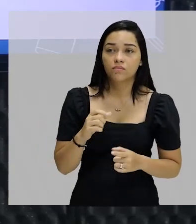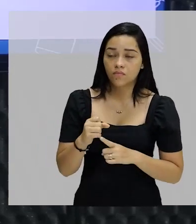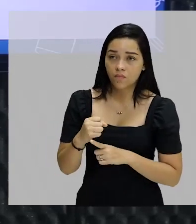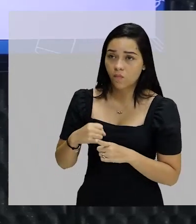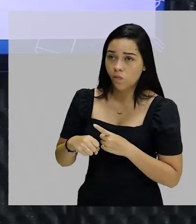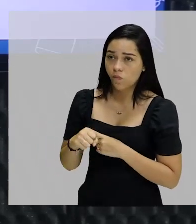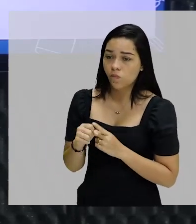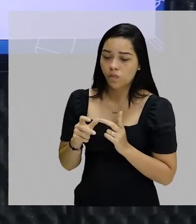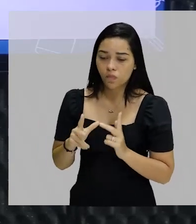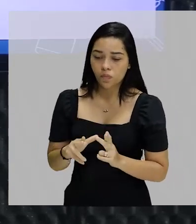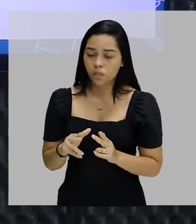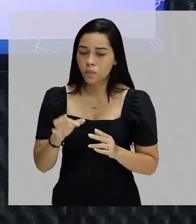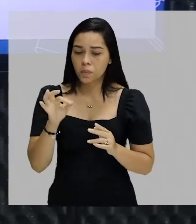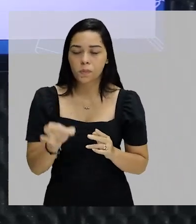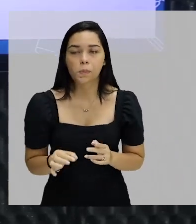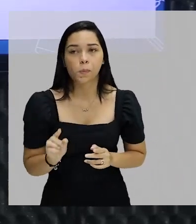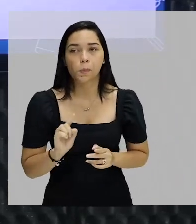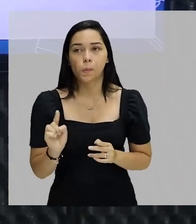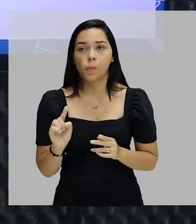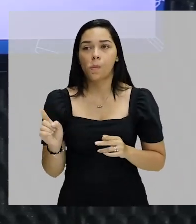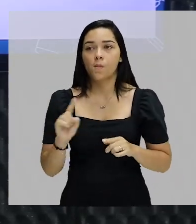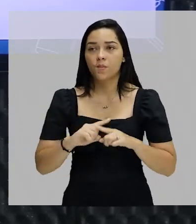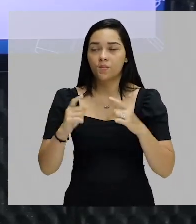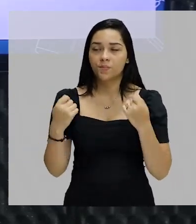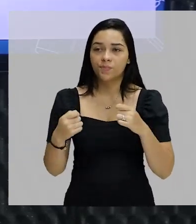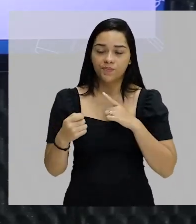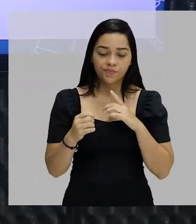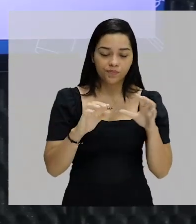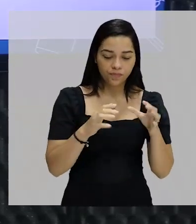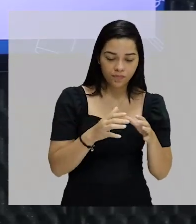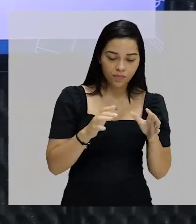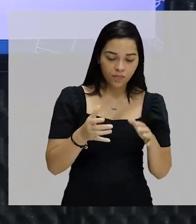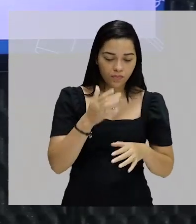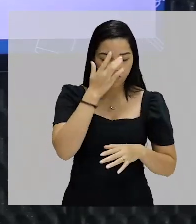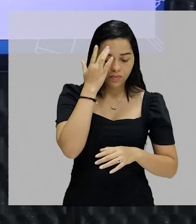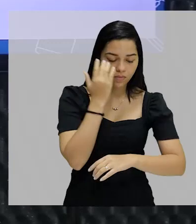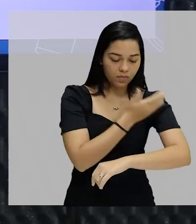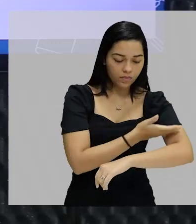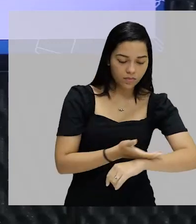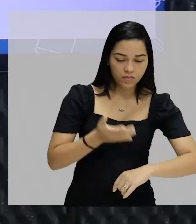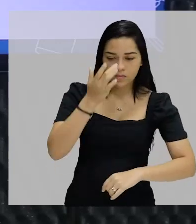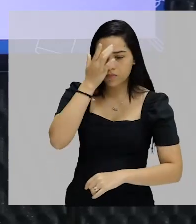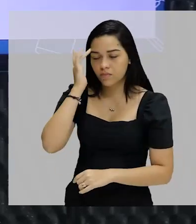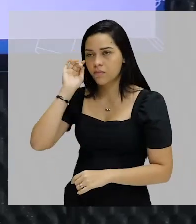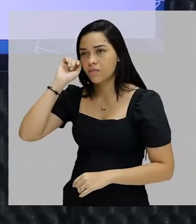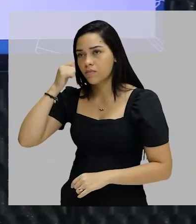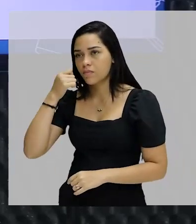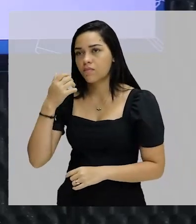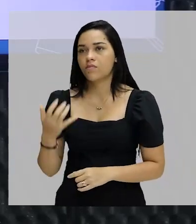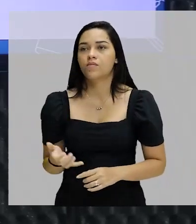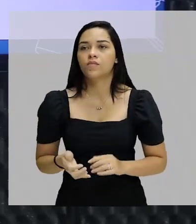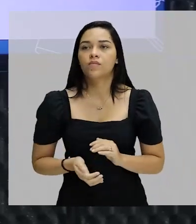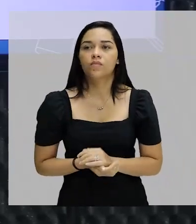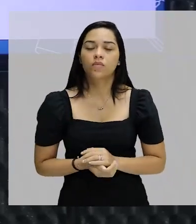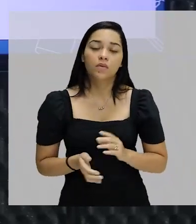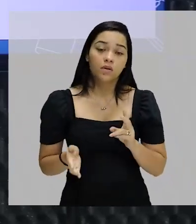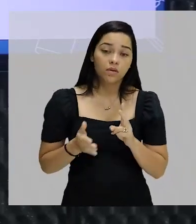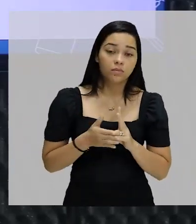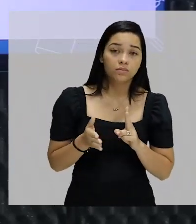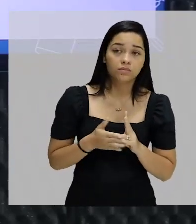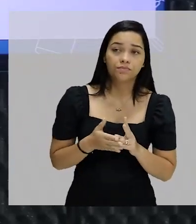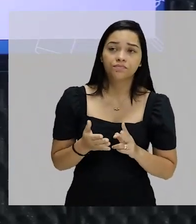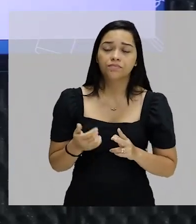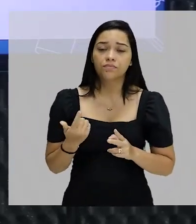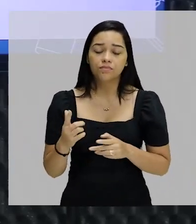não era o mais correto. Mas deveria haver um código penal para os brancos, um código penal para os negros, por exemplo. Para os índios,